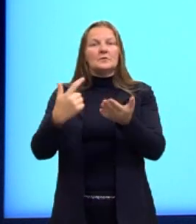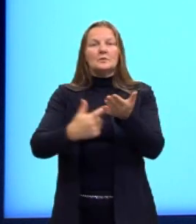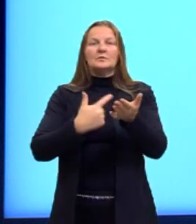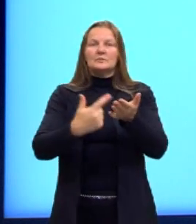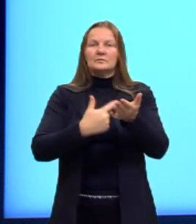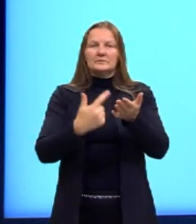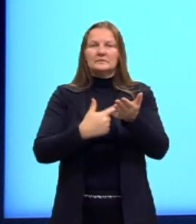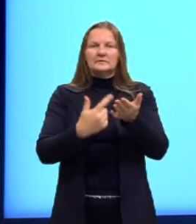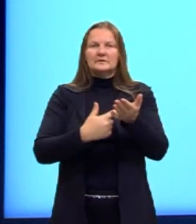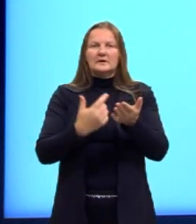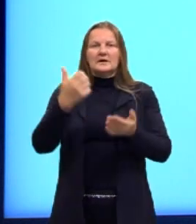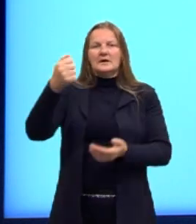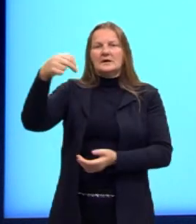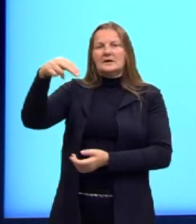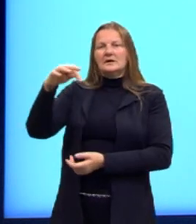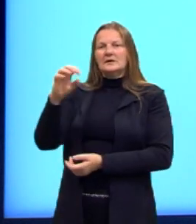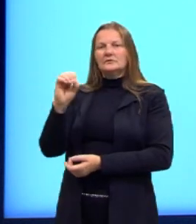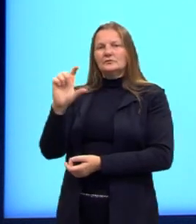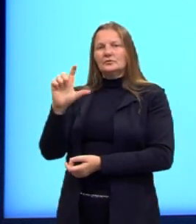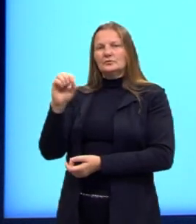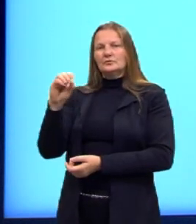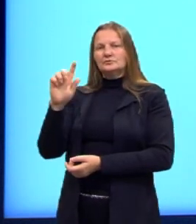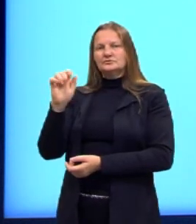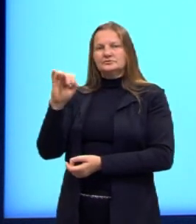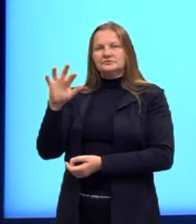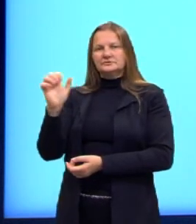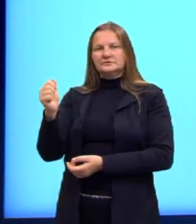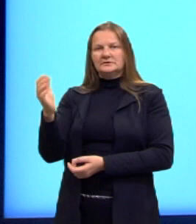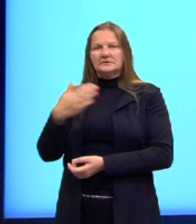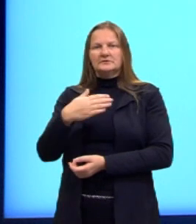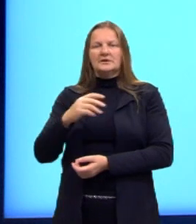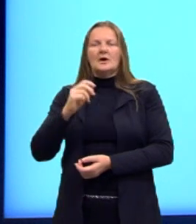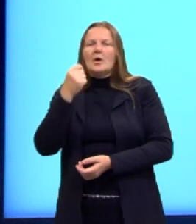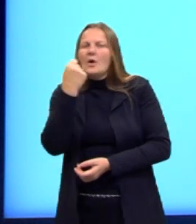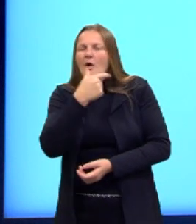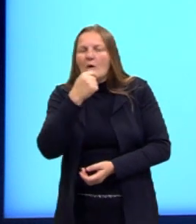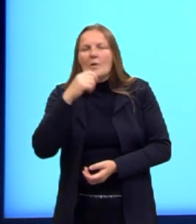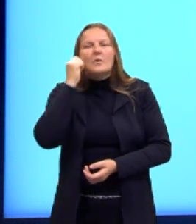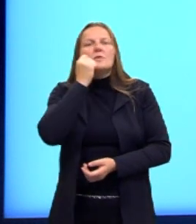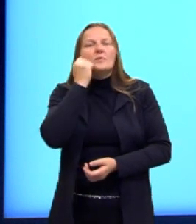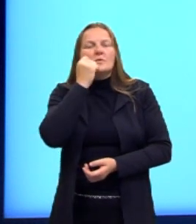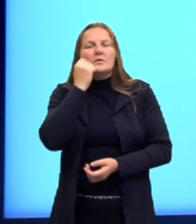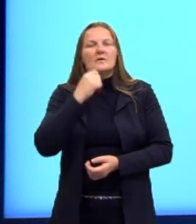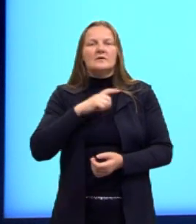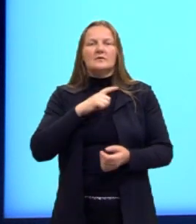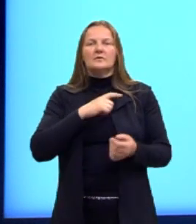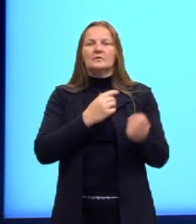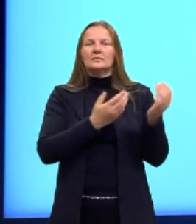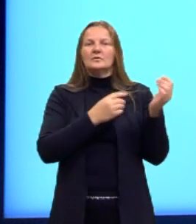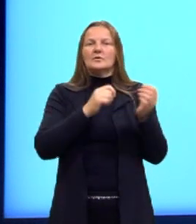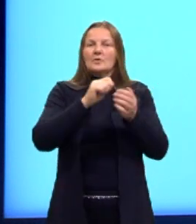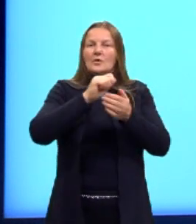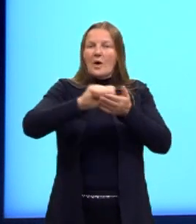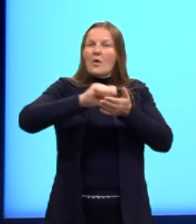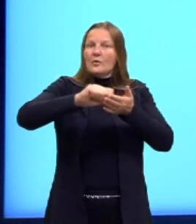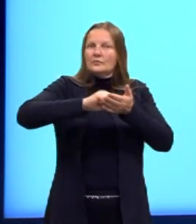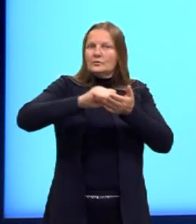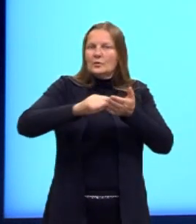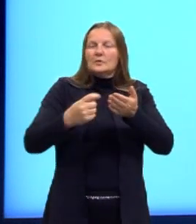Antologia do Humor Negro, traduzindo, do autor André Breton,